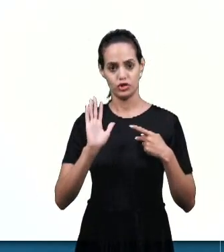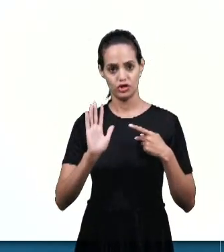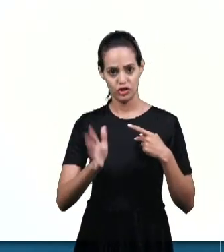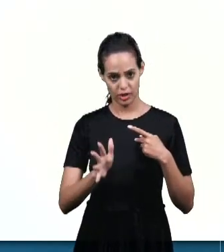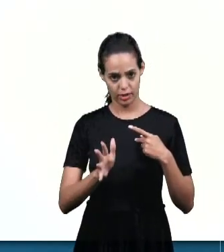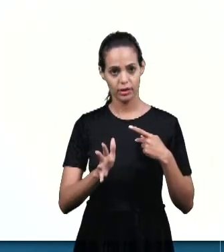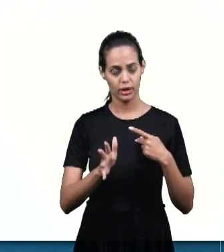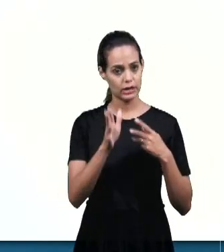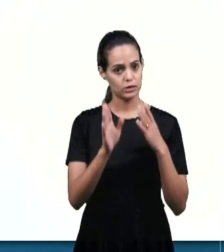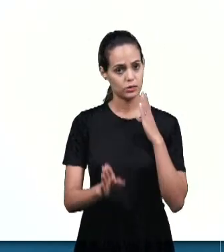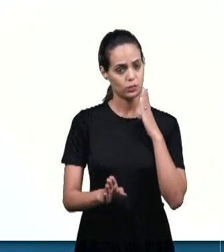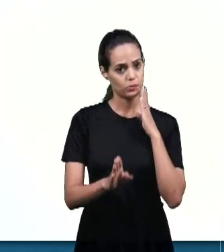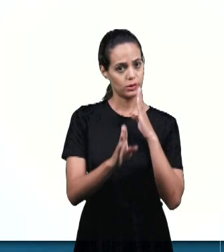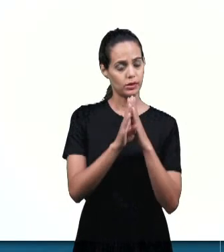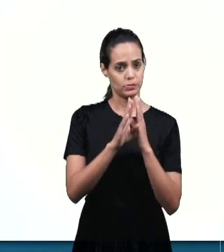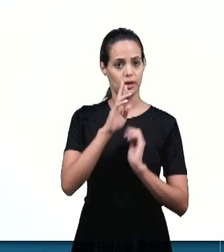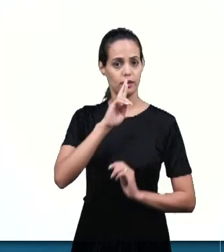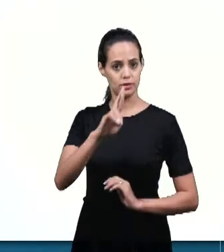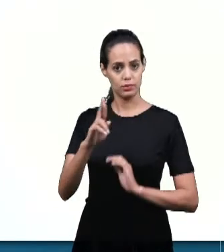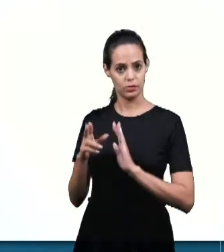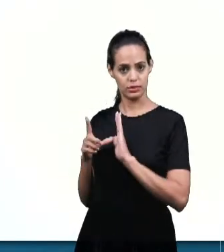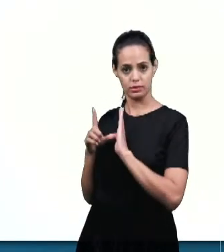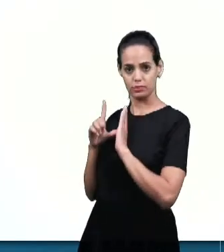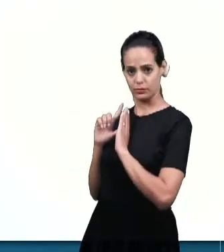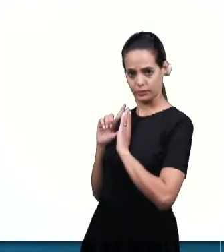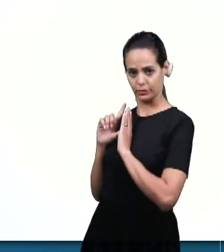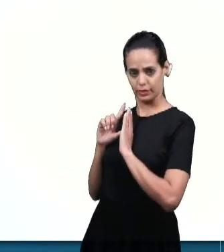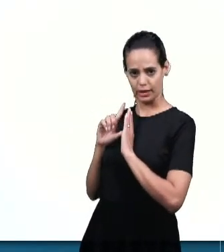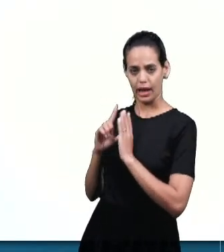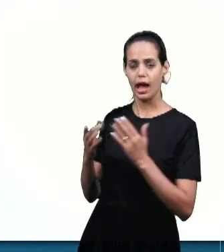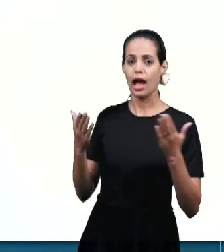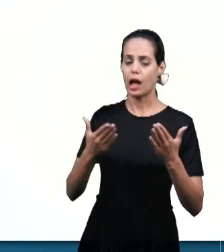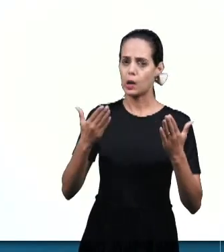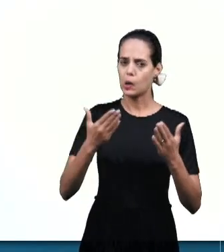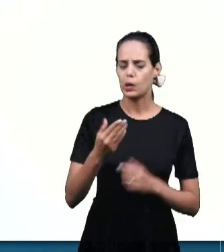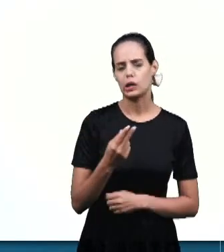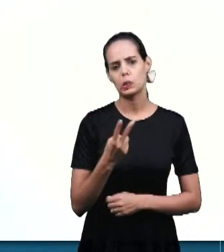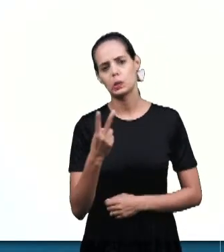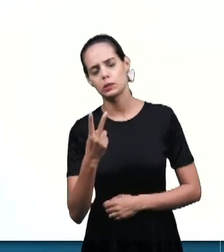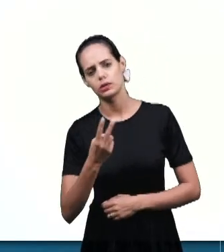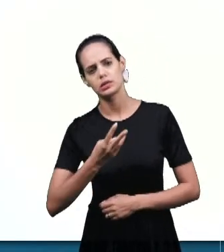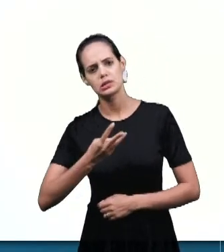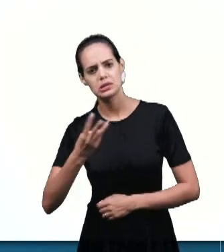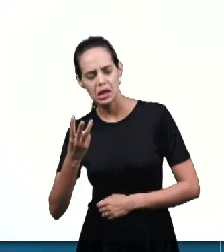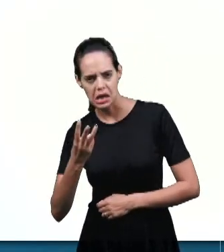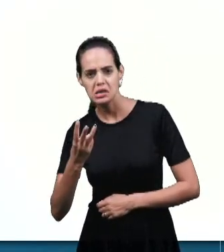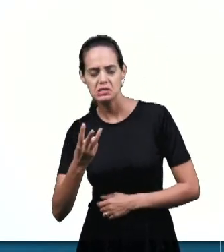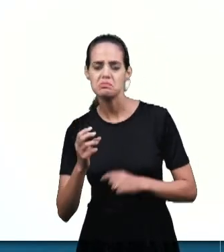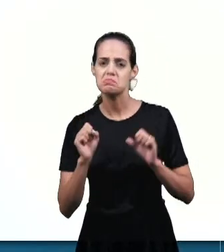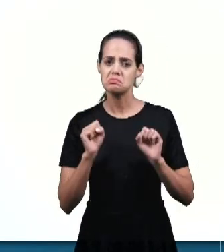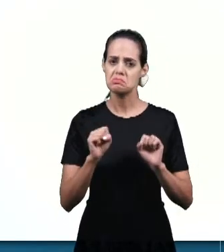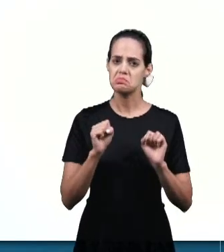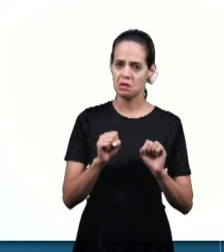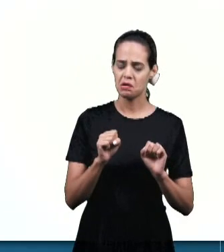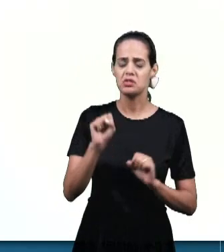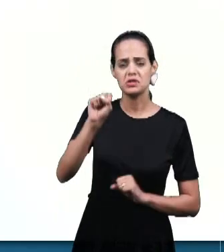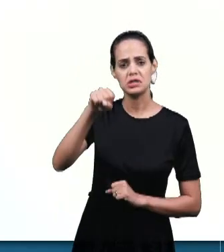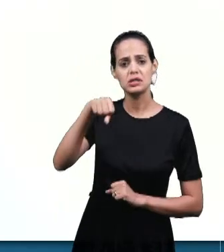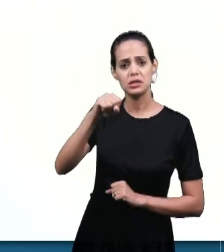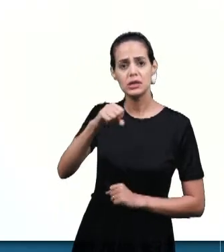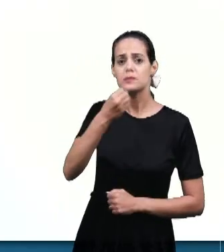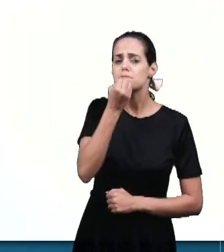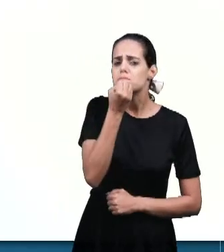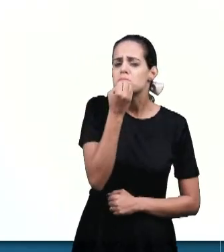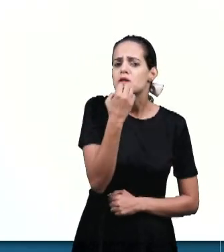Destaque Dois Ou três Que são considerados Como os de maior Benefício Para a